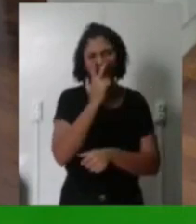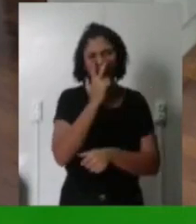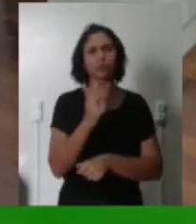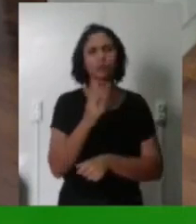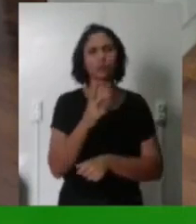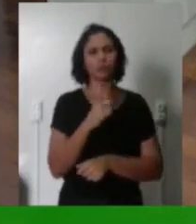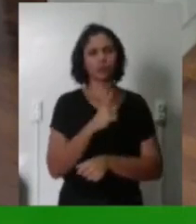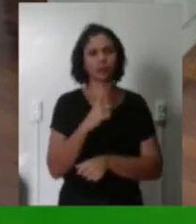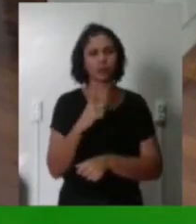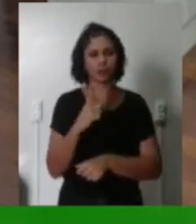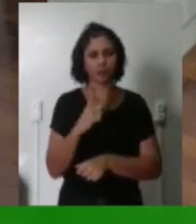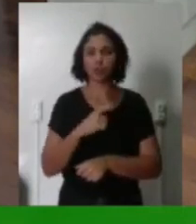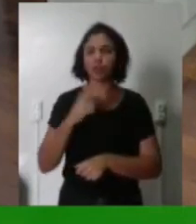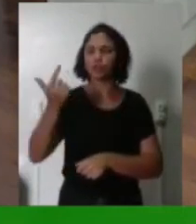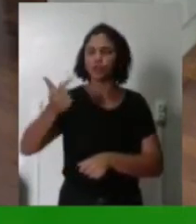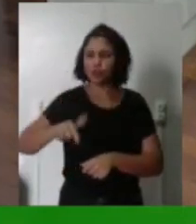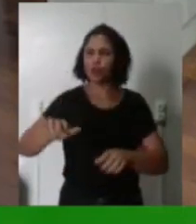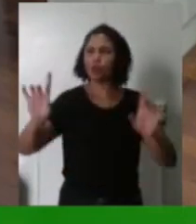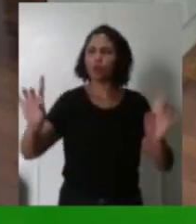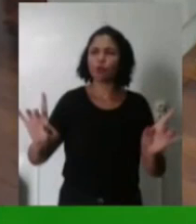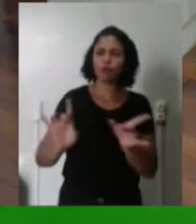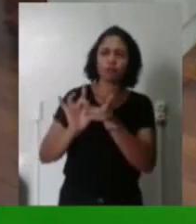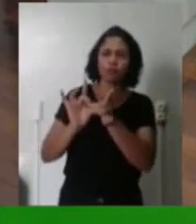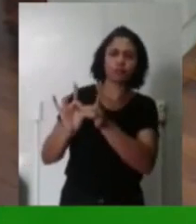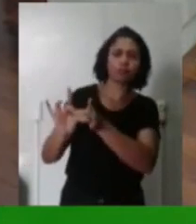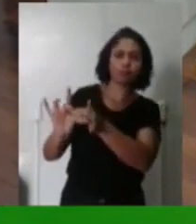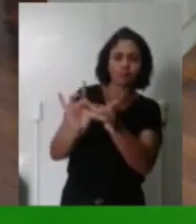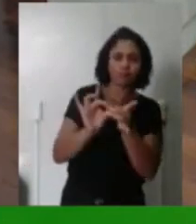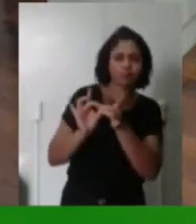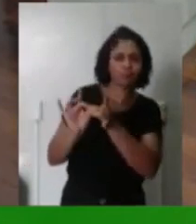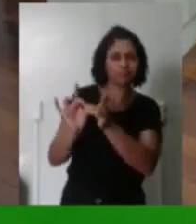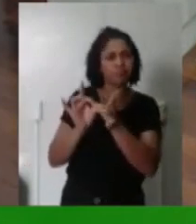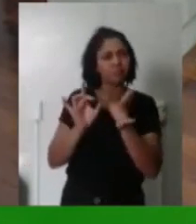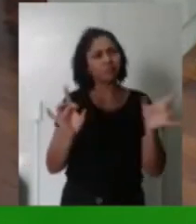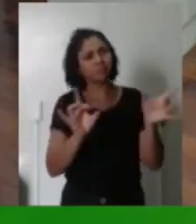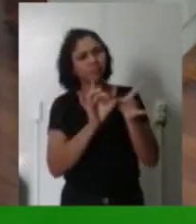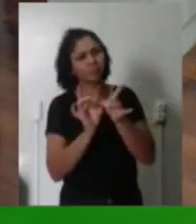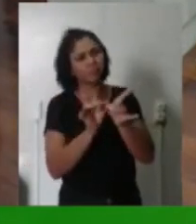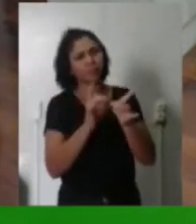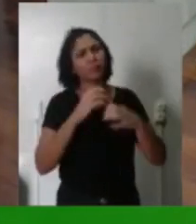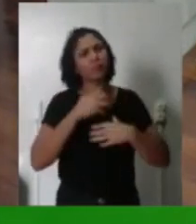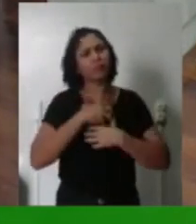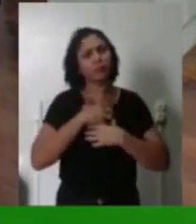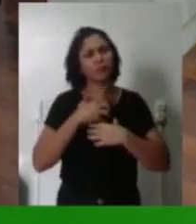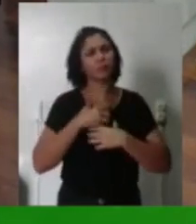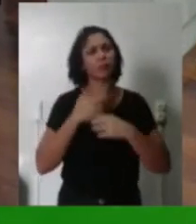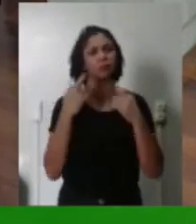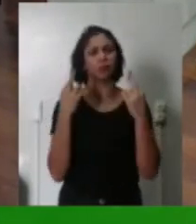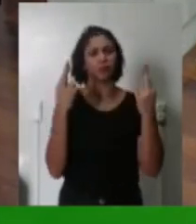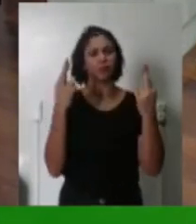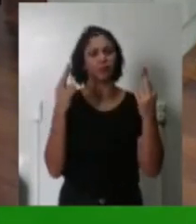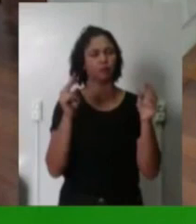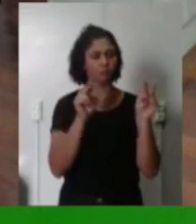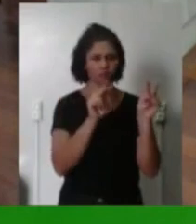Fraternidade no ar de novo Não é? Me parece que há esperança No olho das